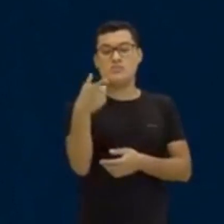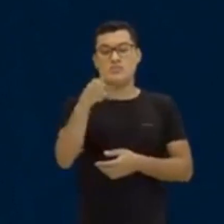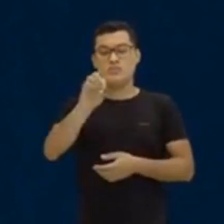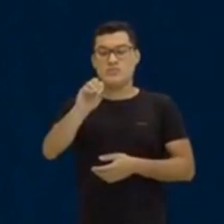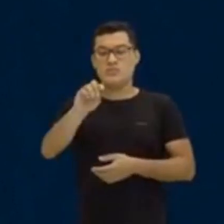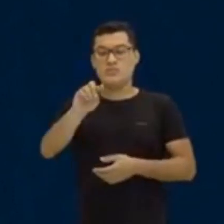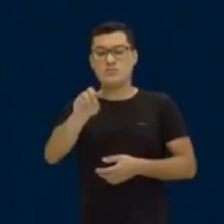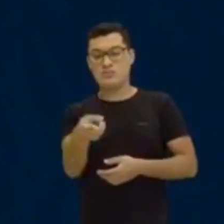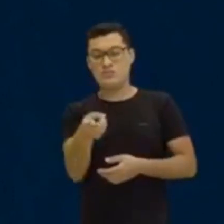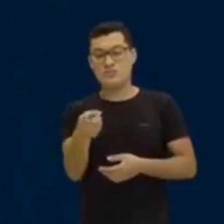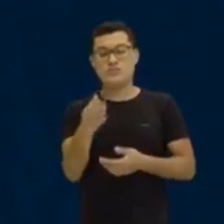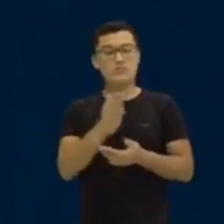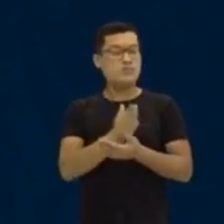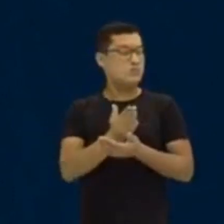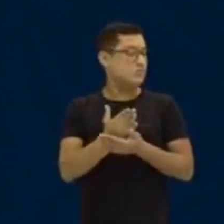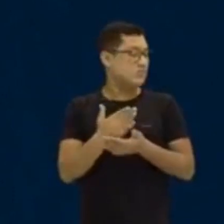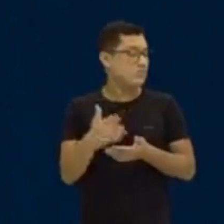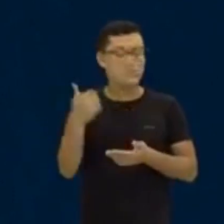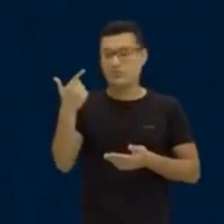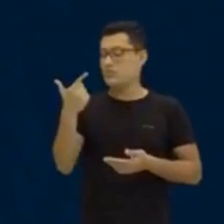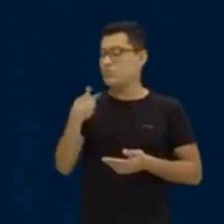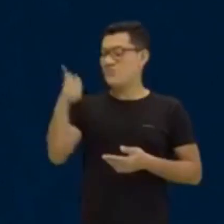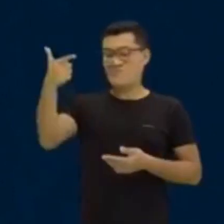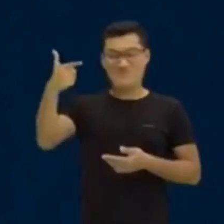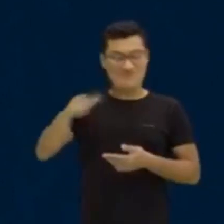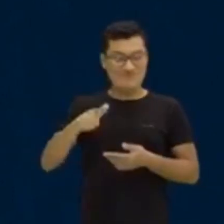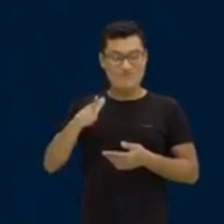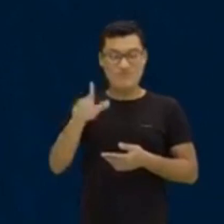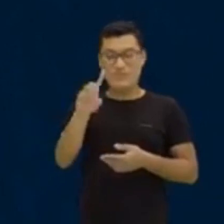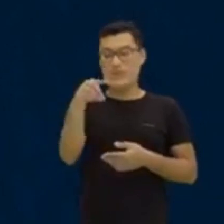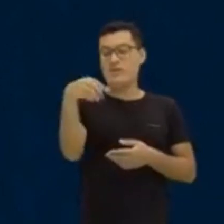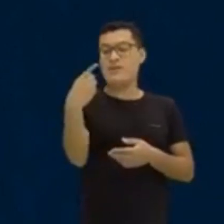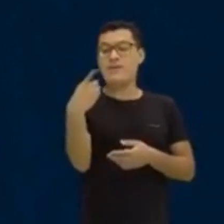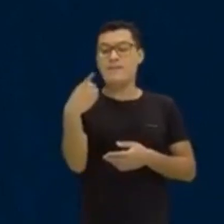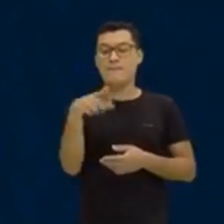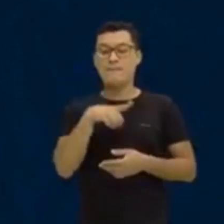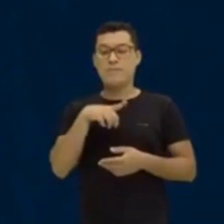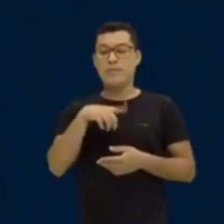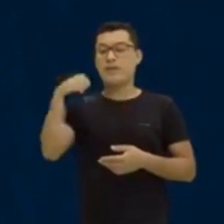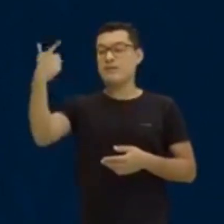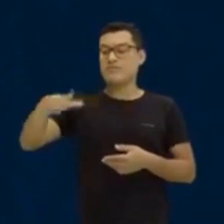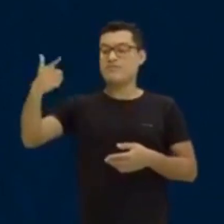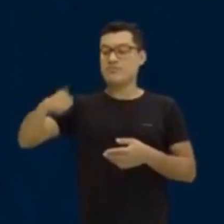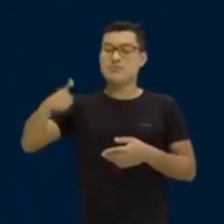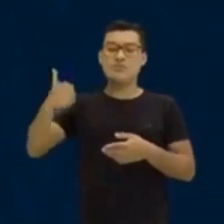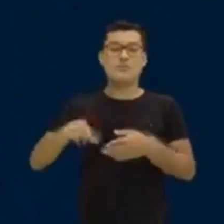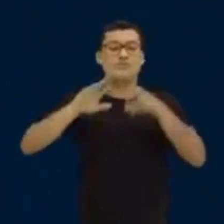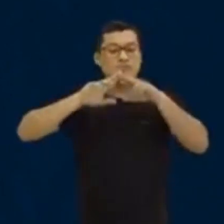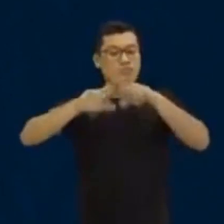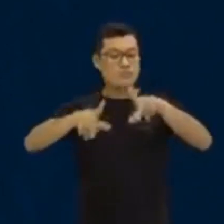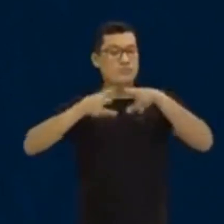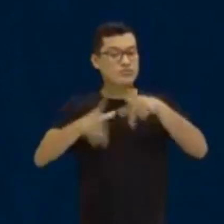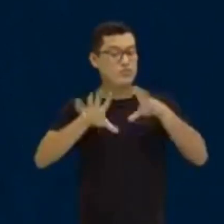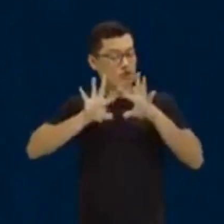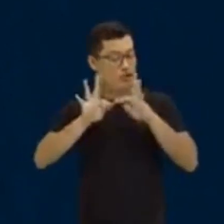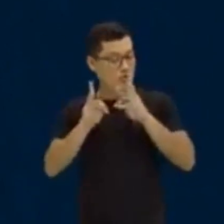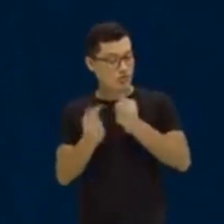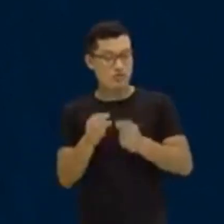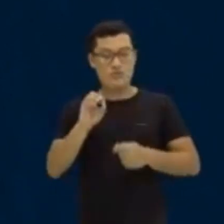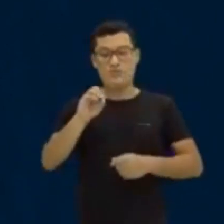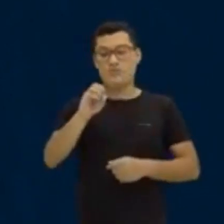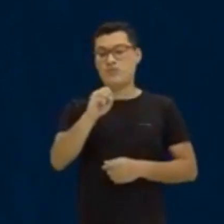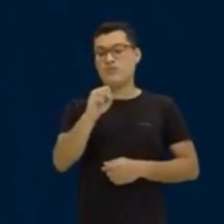tem uma parte que não repete e logo a seguir vem repetições. Tá? Toda dízima periódica